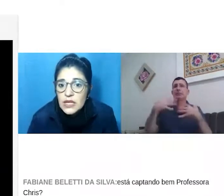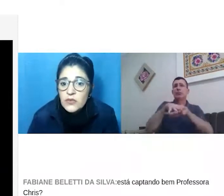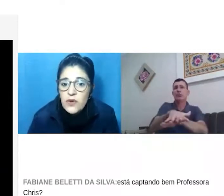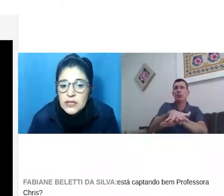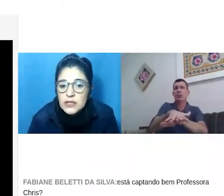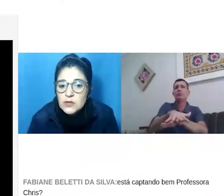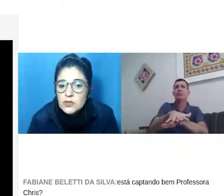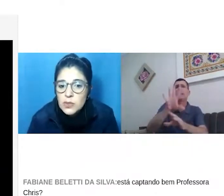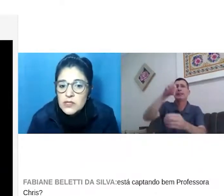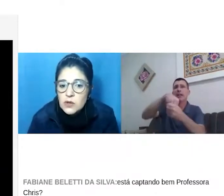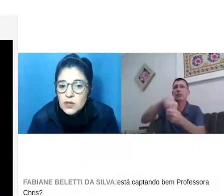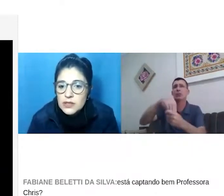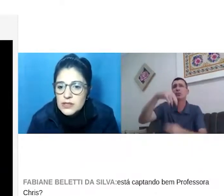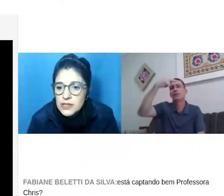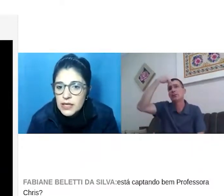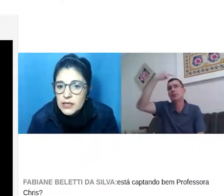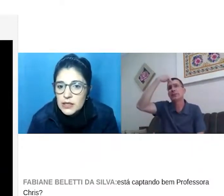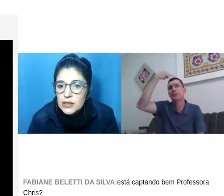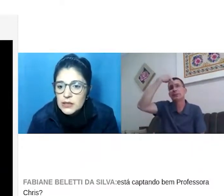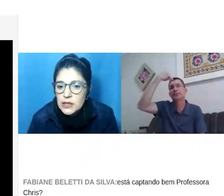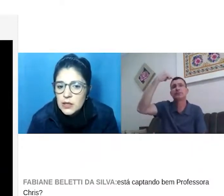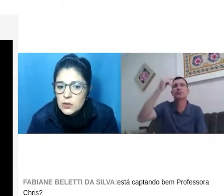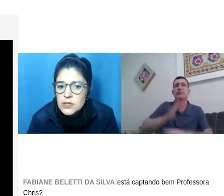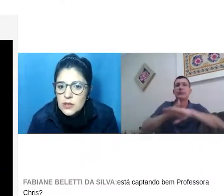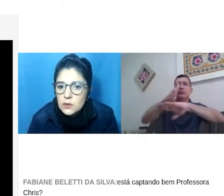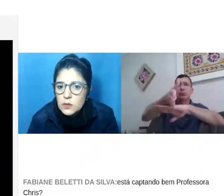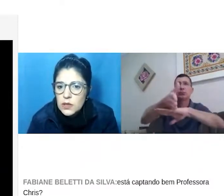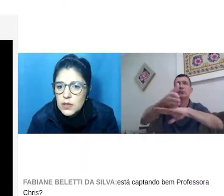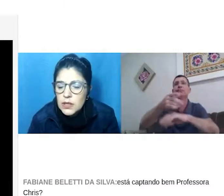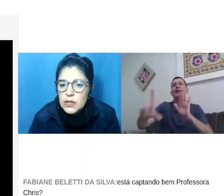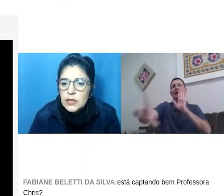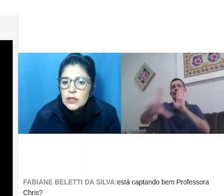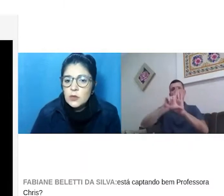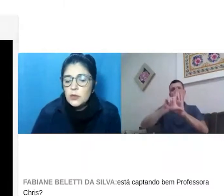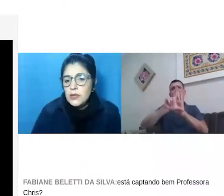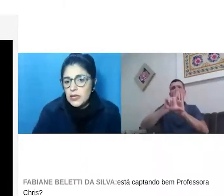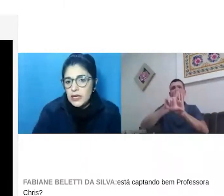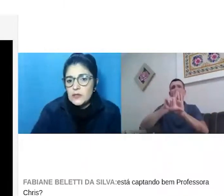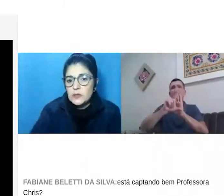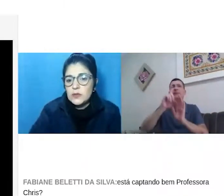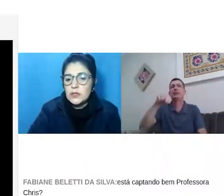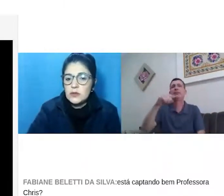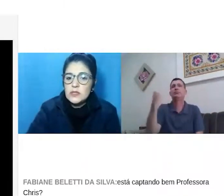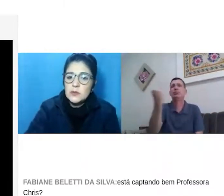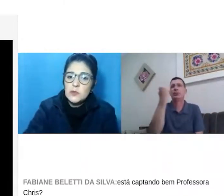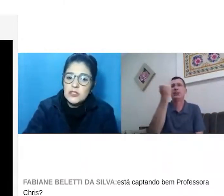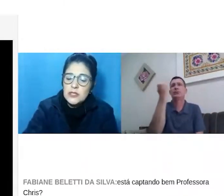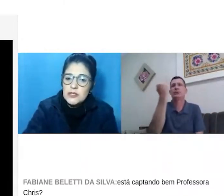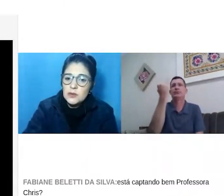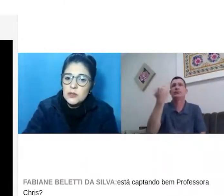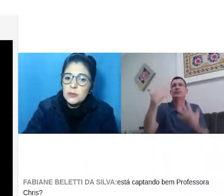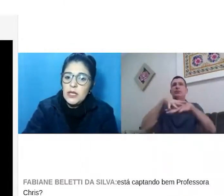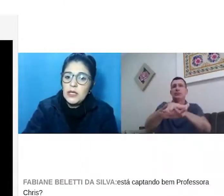que fala, então, sobre as cotas, né? Na inclusão e sobre o ingresso. Então, nós temos uma